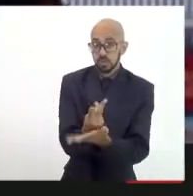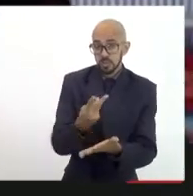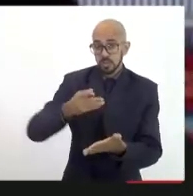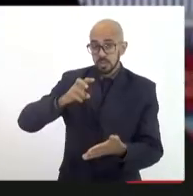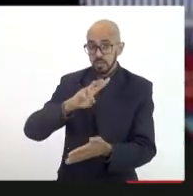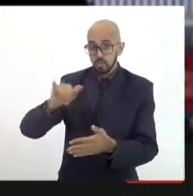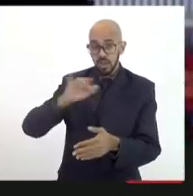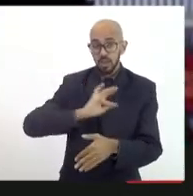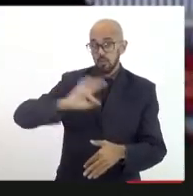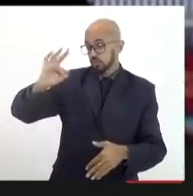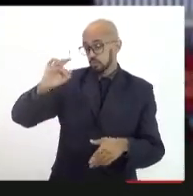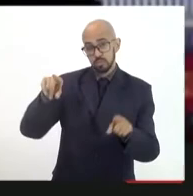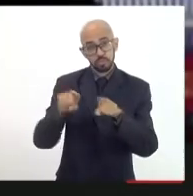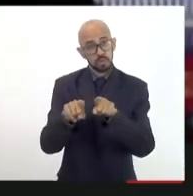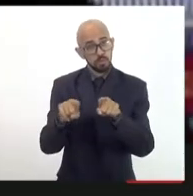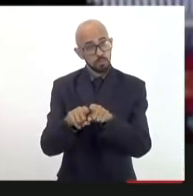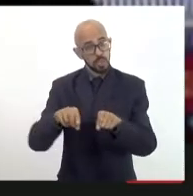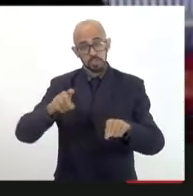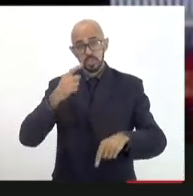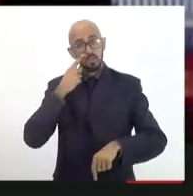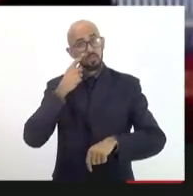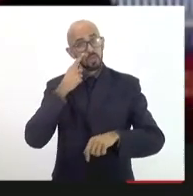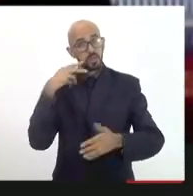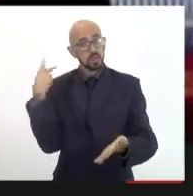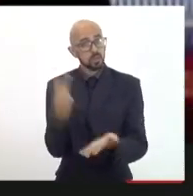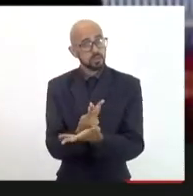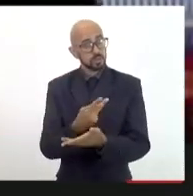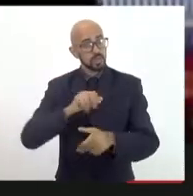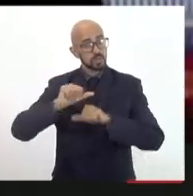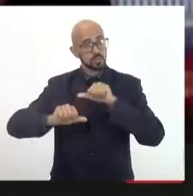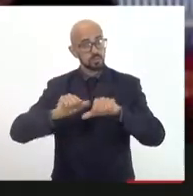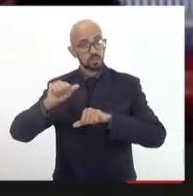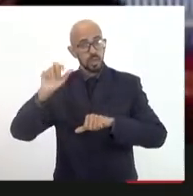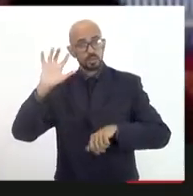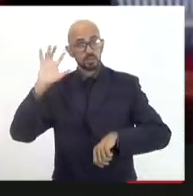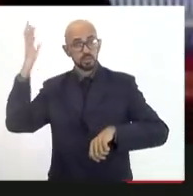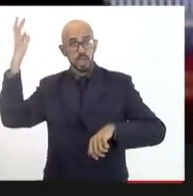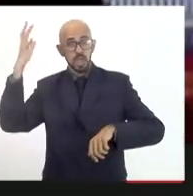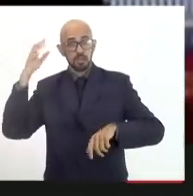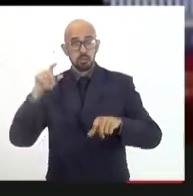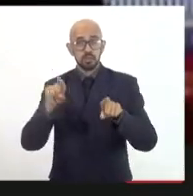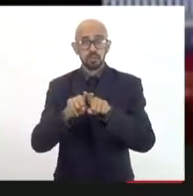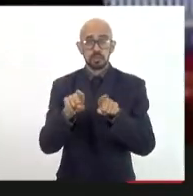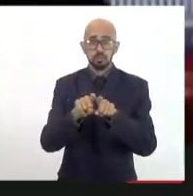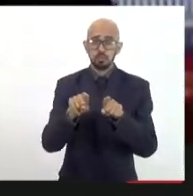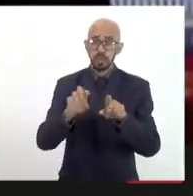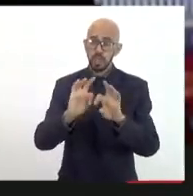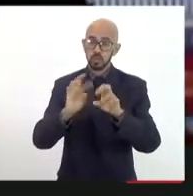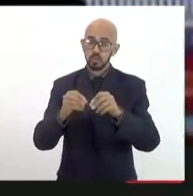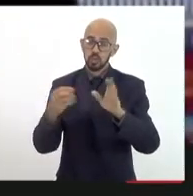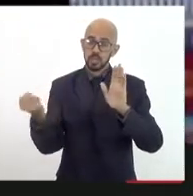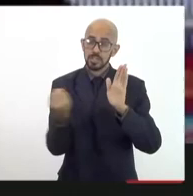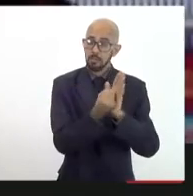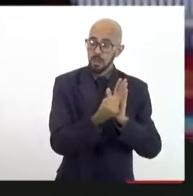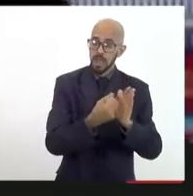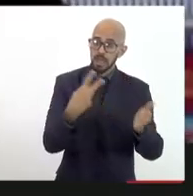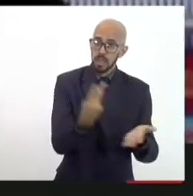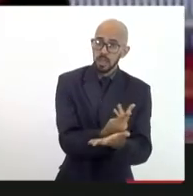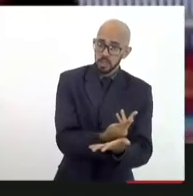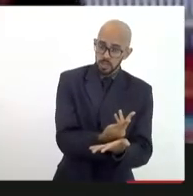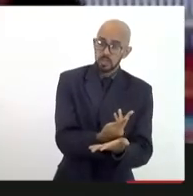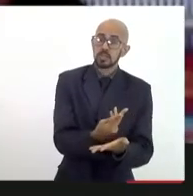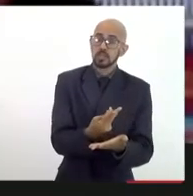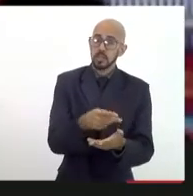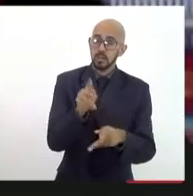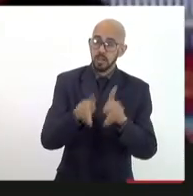futuramente a gente está vendo toda a discussão sobre as mudanças climáticas sobre o impacto disso em relação às